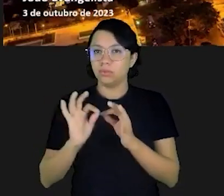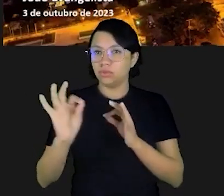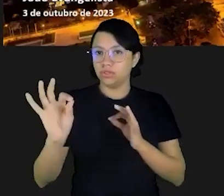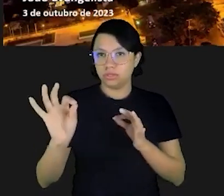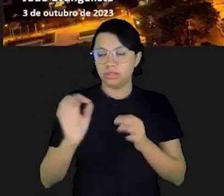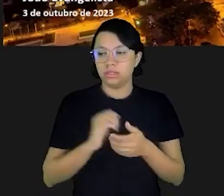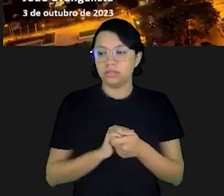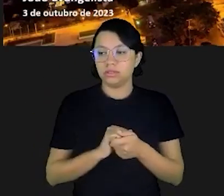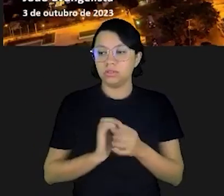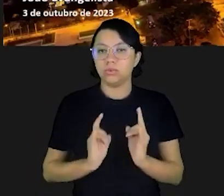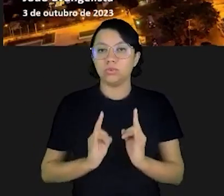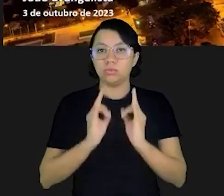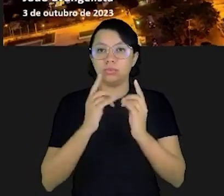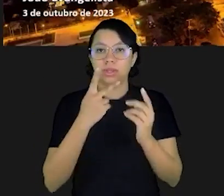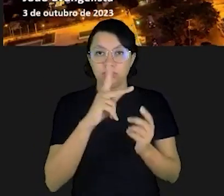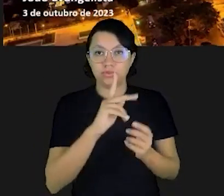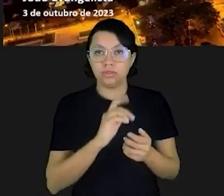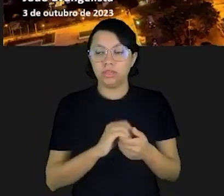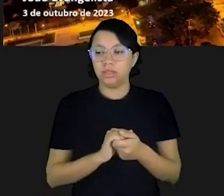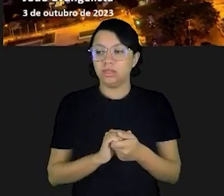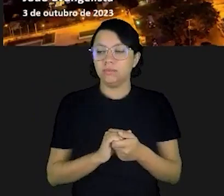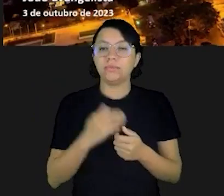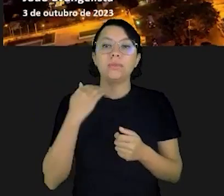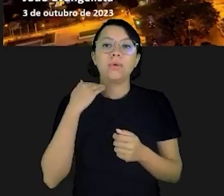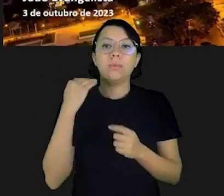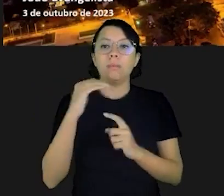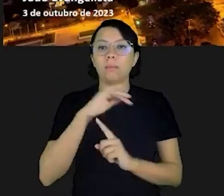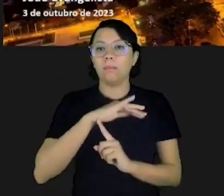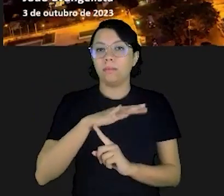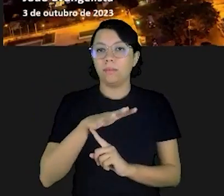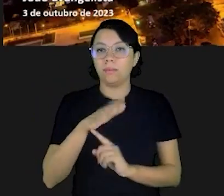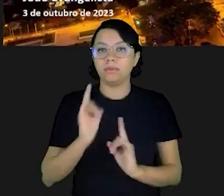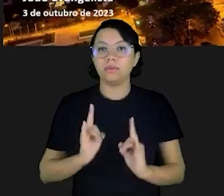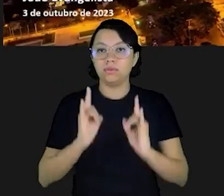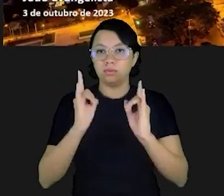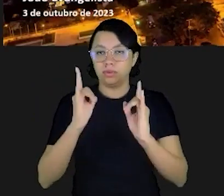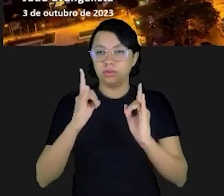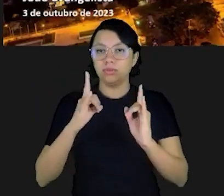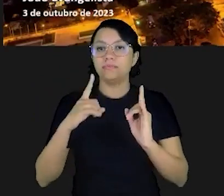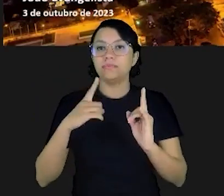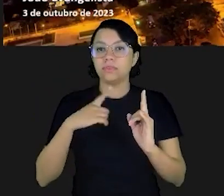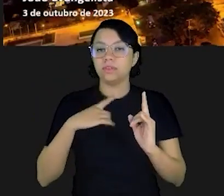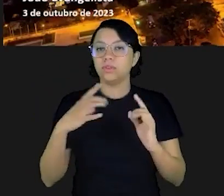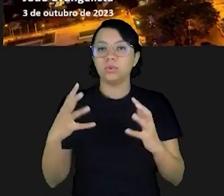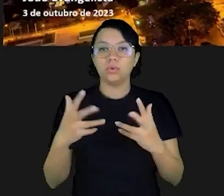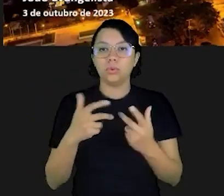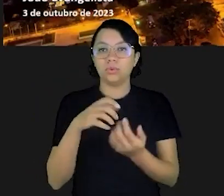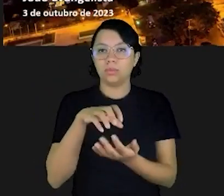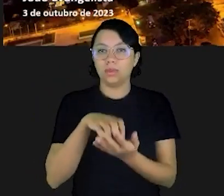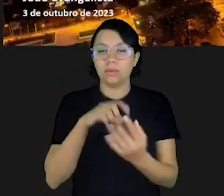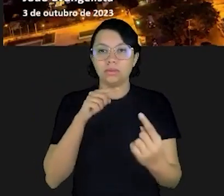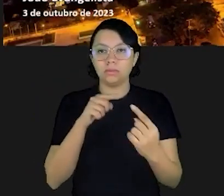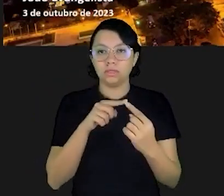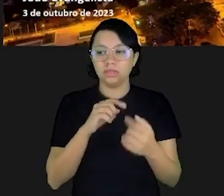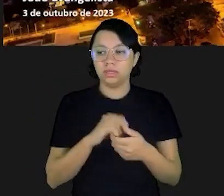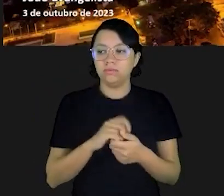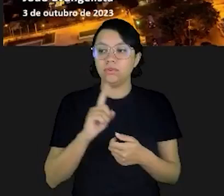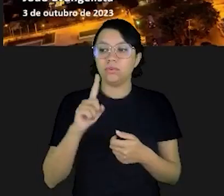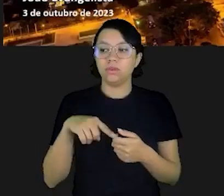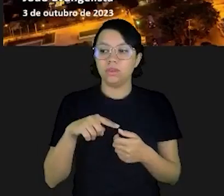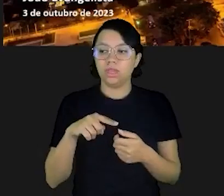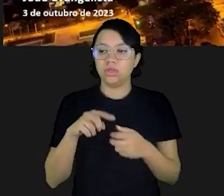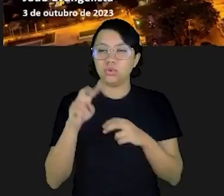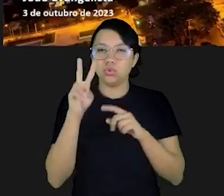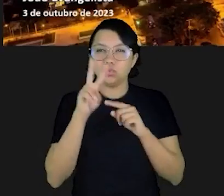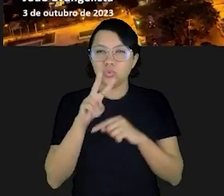distância do seu edifício, o prédio do Banco Central, onde nós temos a sede de um departamento especificamente, que é o Departamento